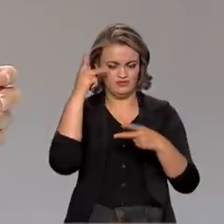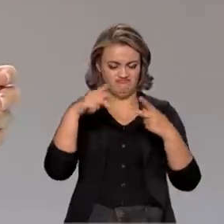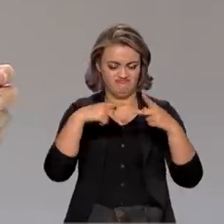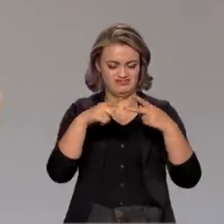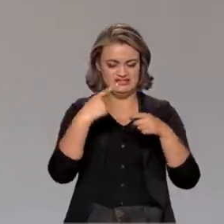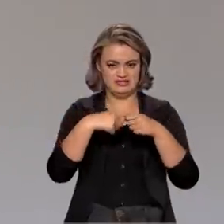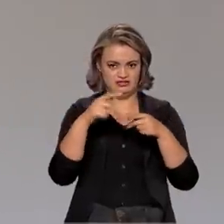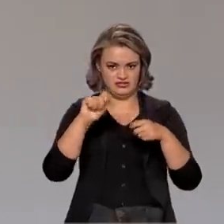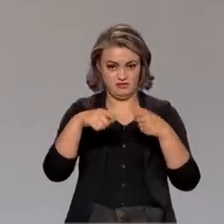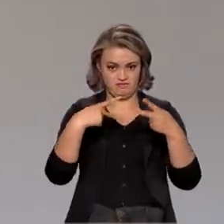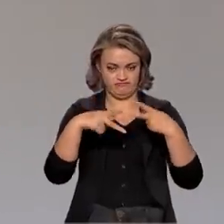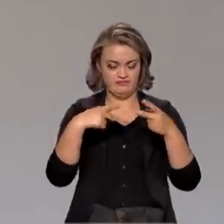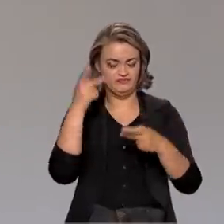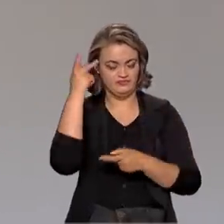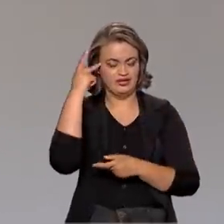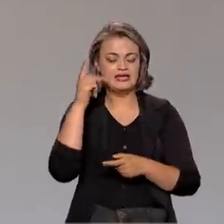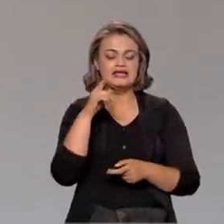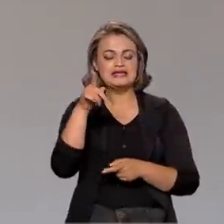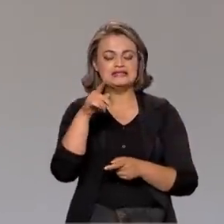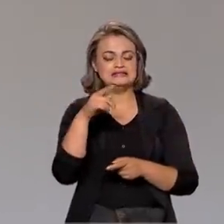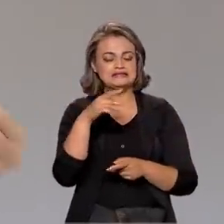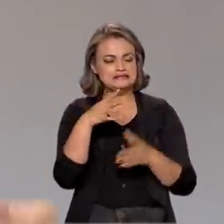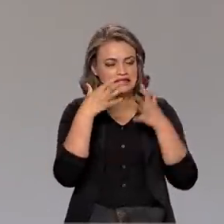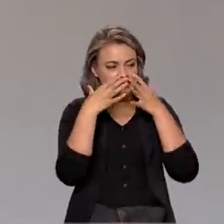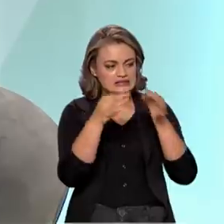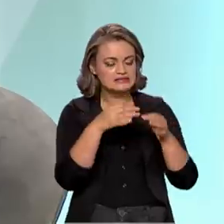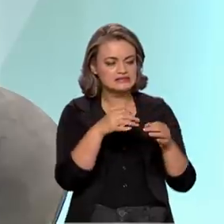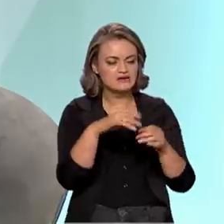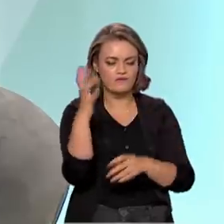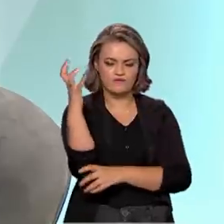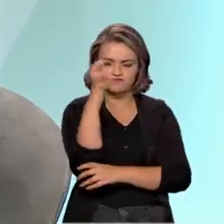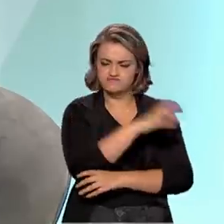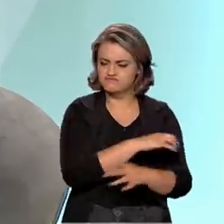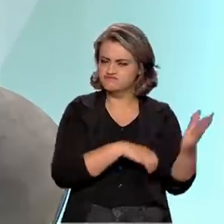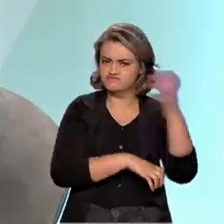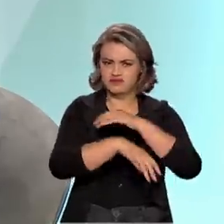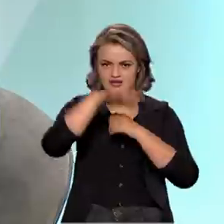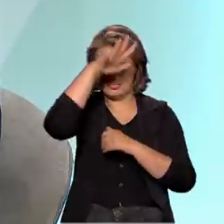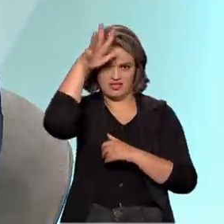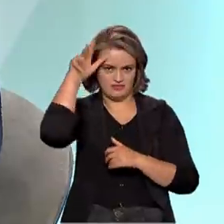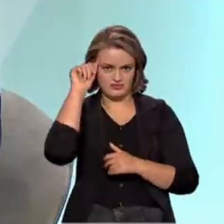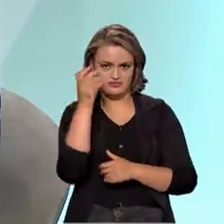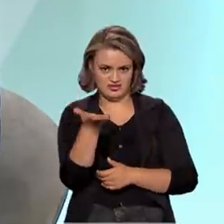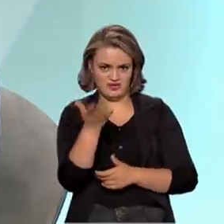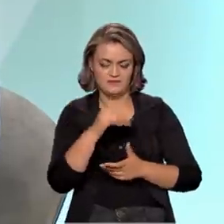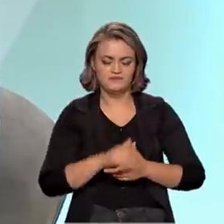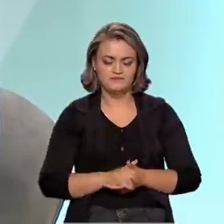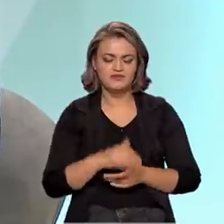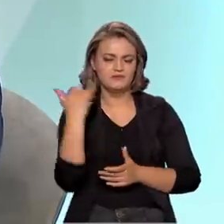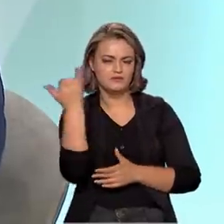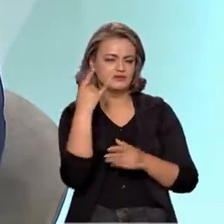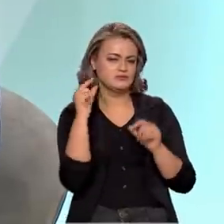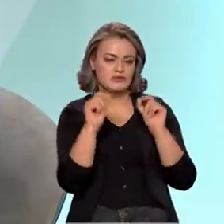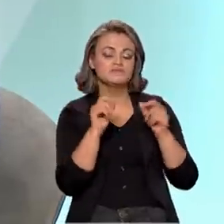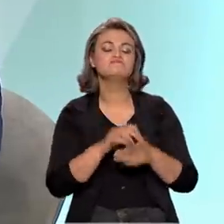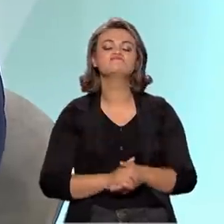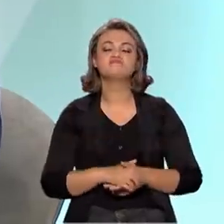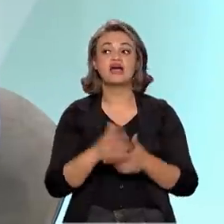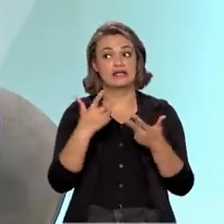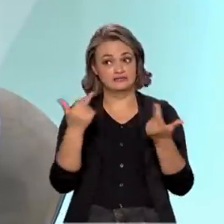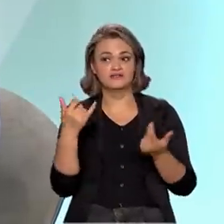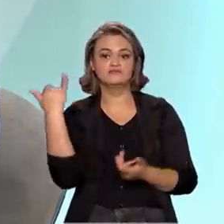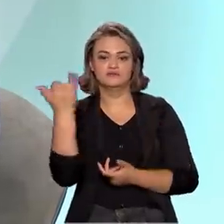matamentos da Amazônia. Qual que a importância disso, ministro? Olha, tem muita importância. Primeiro, na aplicação, monitoramento de